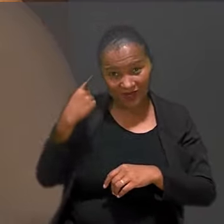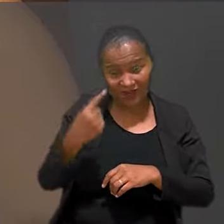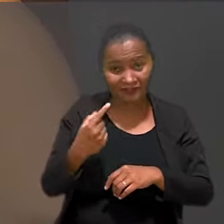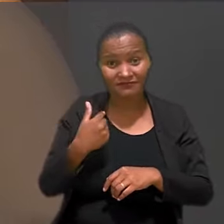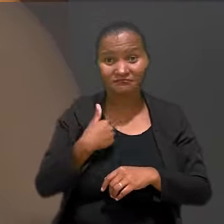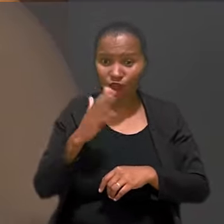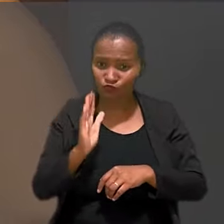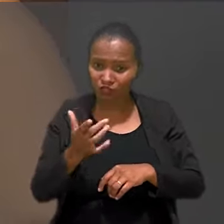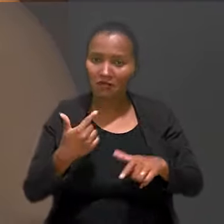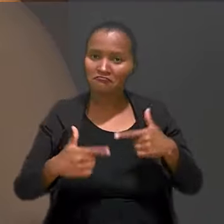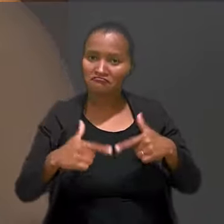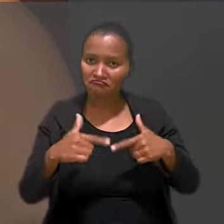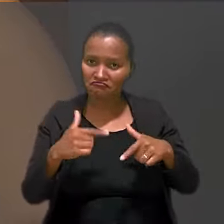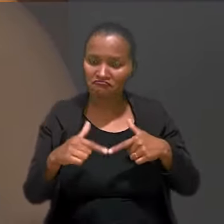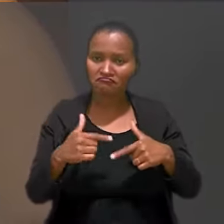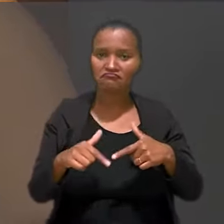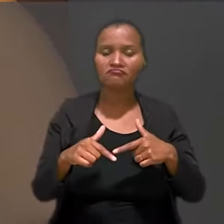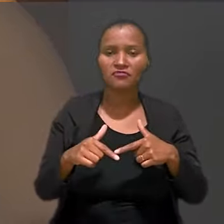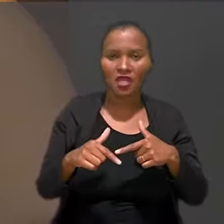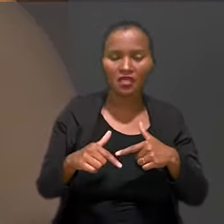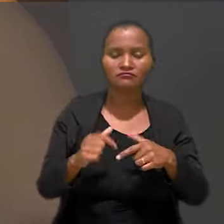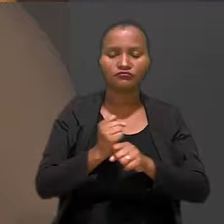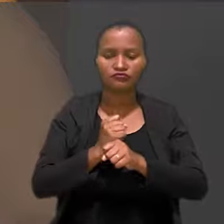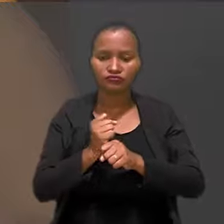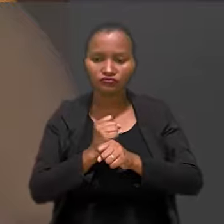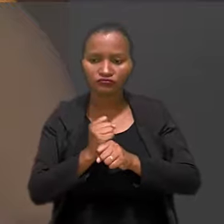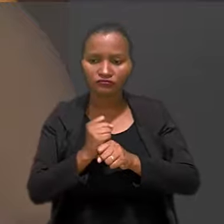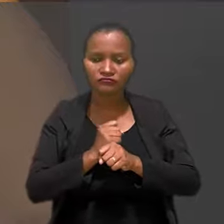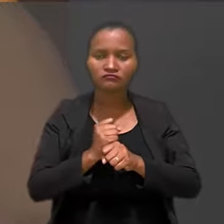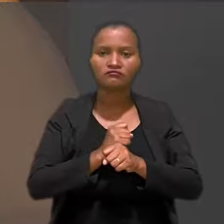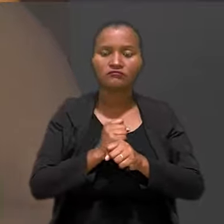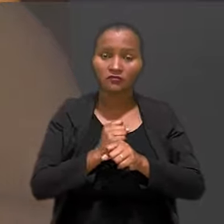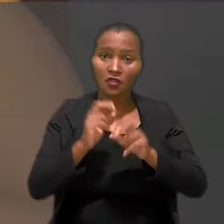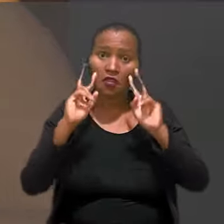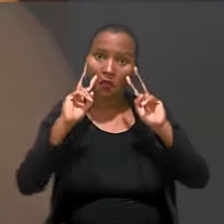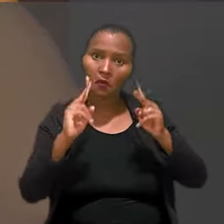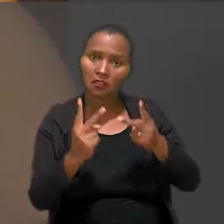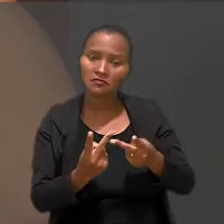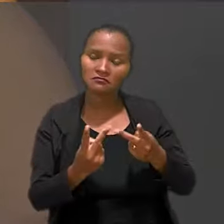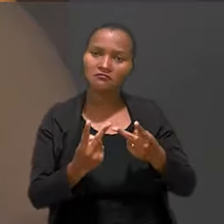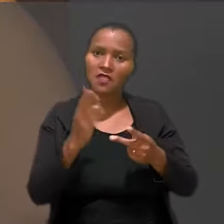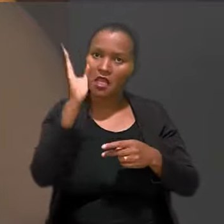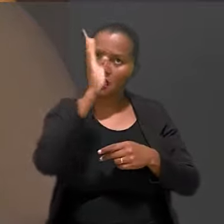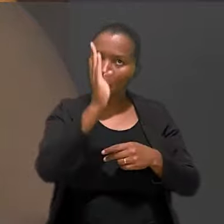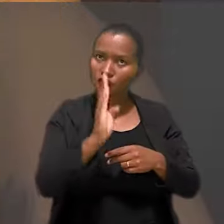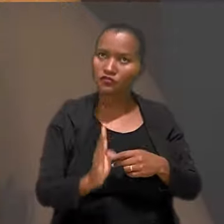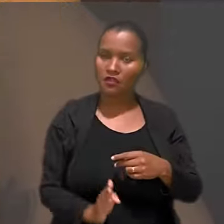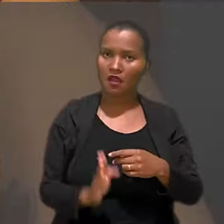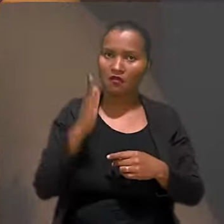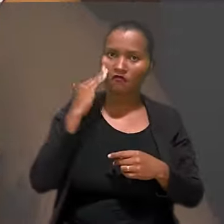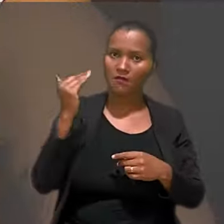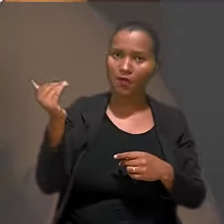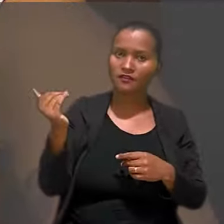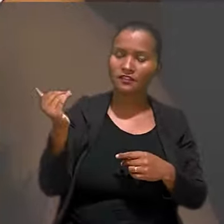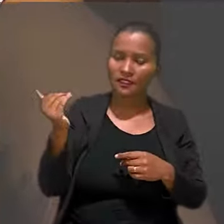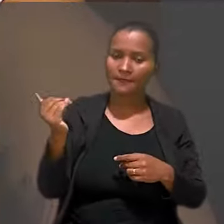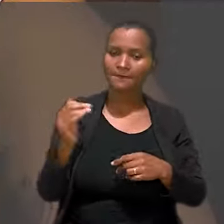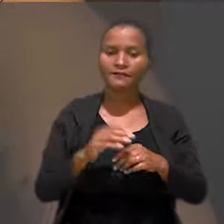advogada, eu já tinha algum tempo de trabalho no escritório de advocacia muito grande, reconhecido inclusive nacionalmente. E